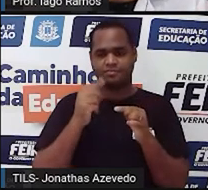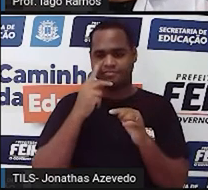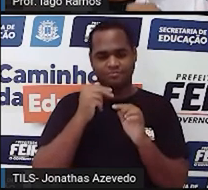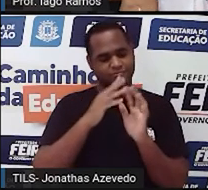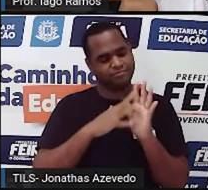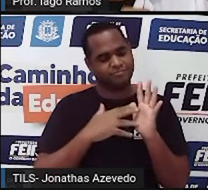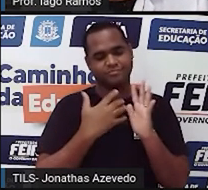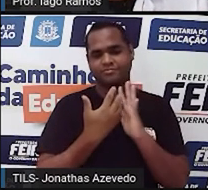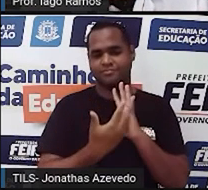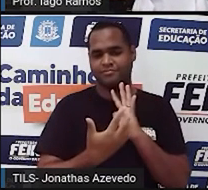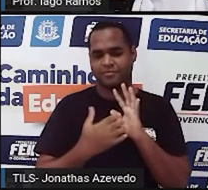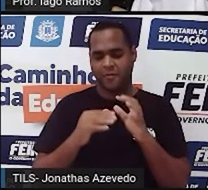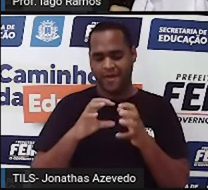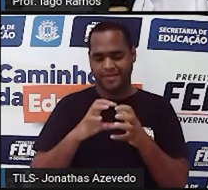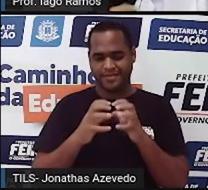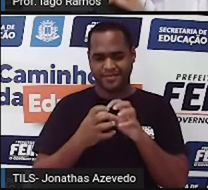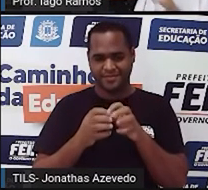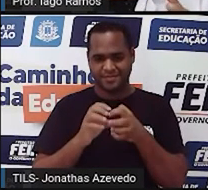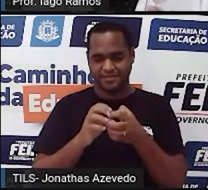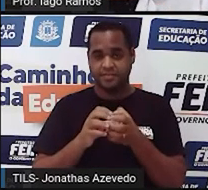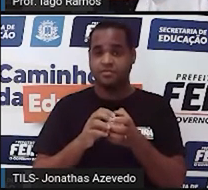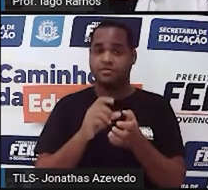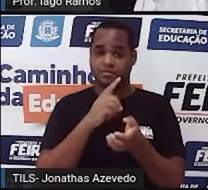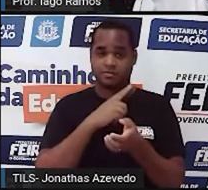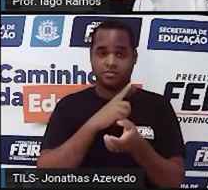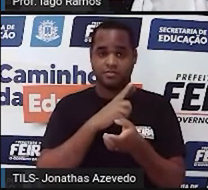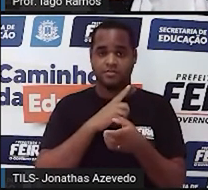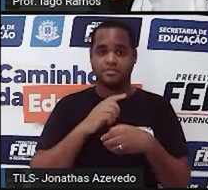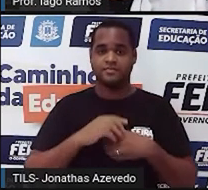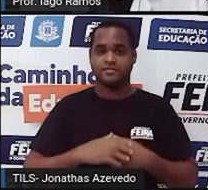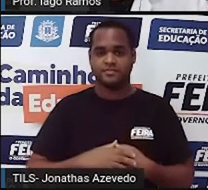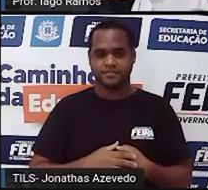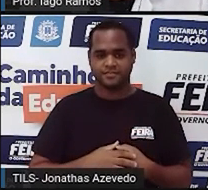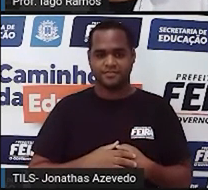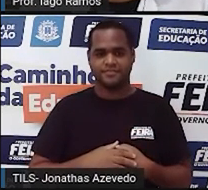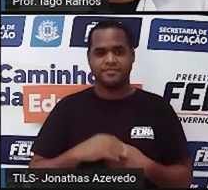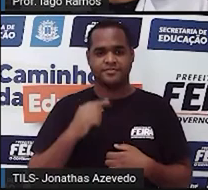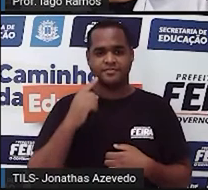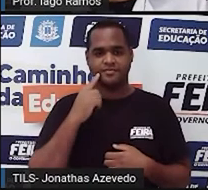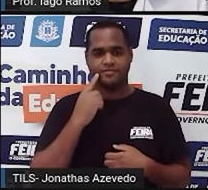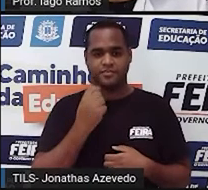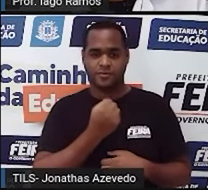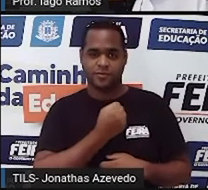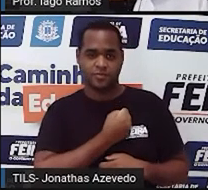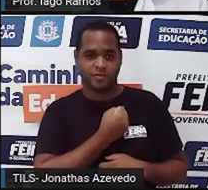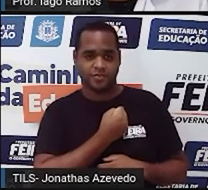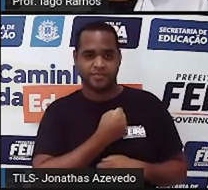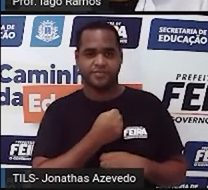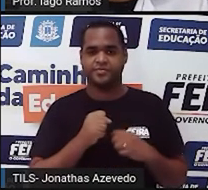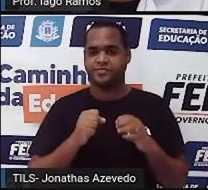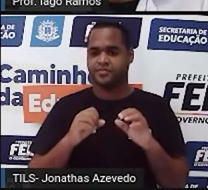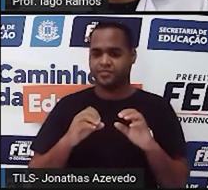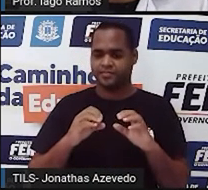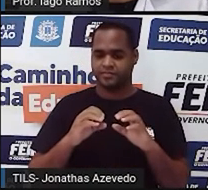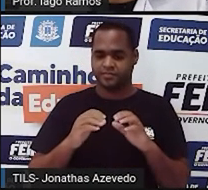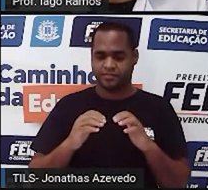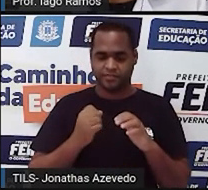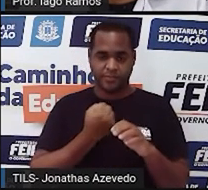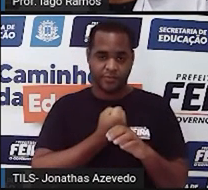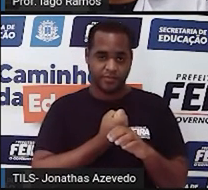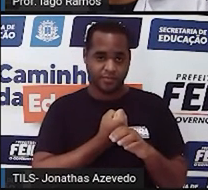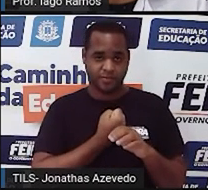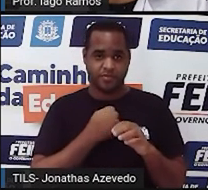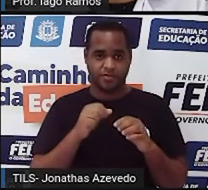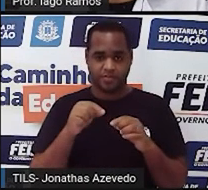quadrada e nessa tabelazinha quadrada ela é preenchida com números, só que na hora de preencher com